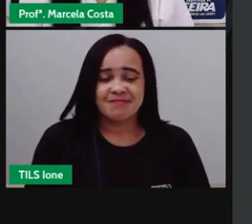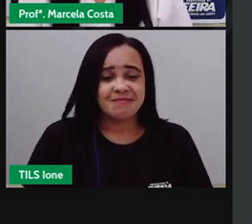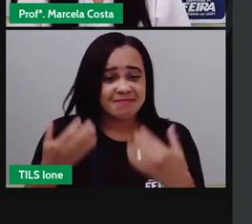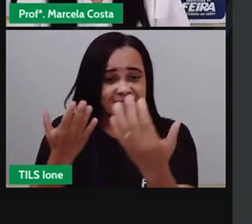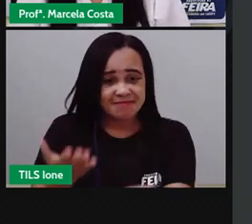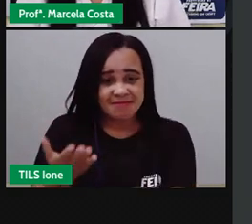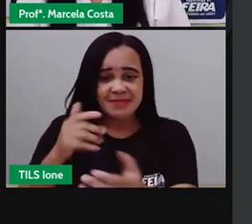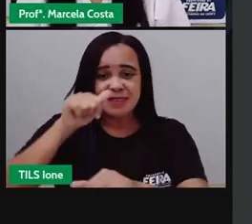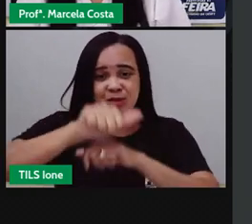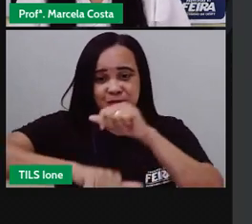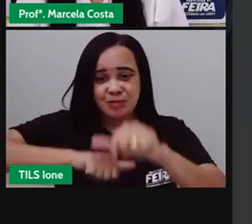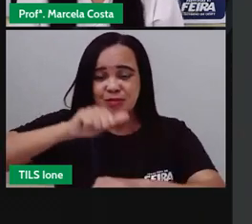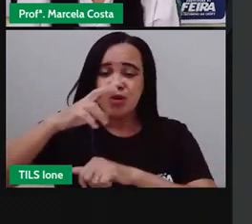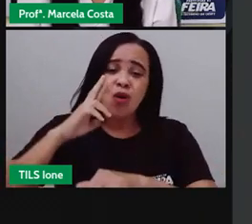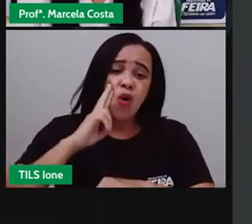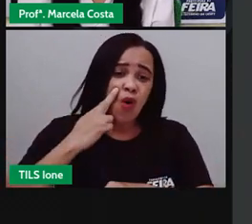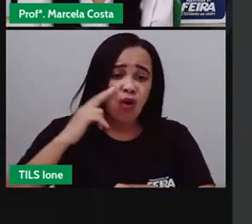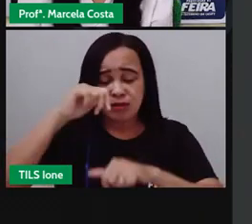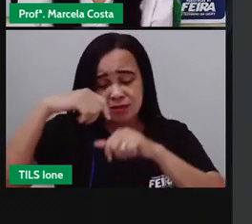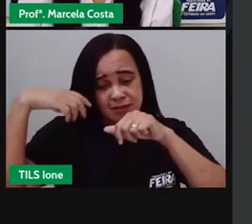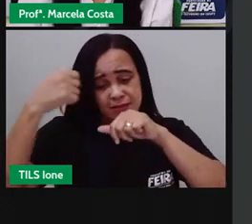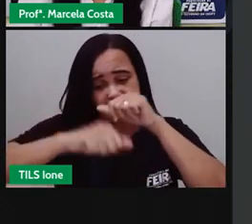Mudou de rosa para azul.